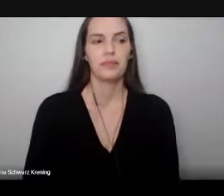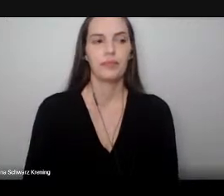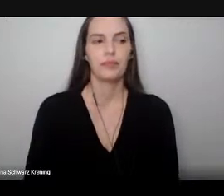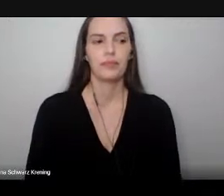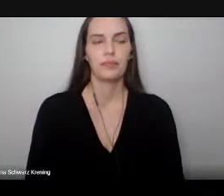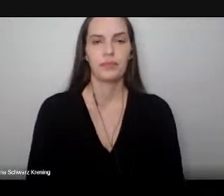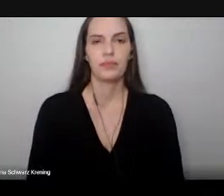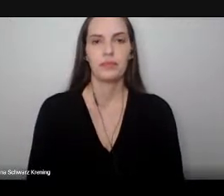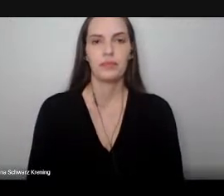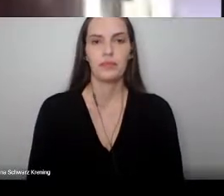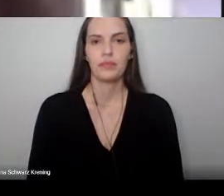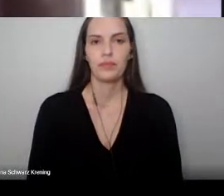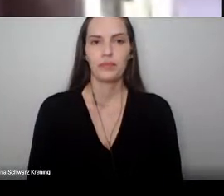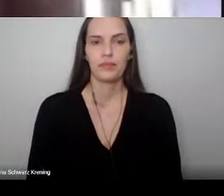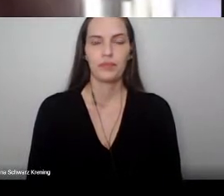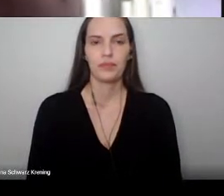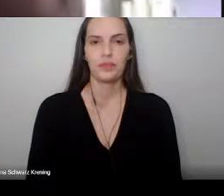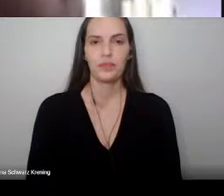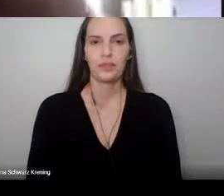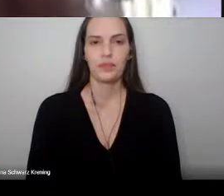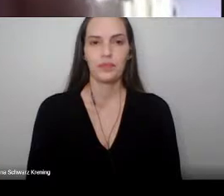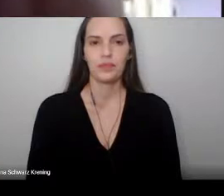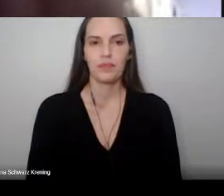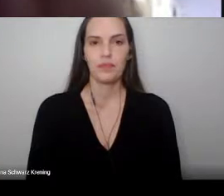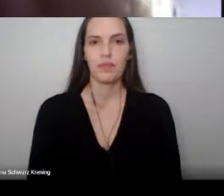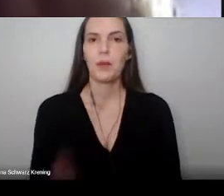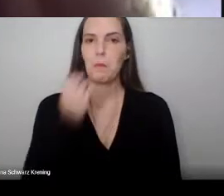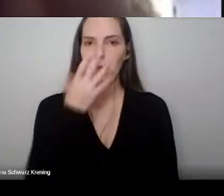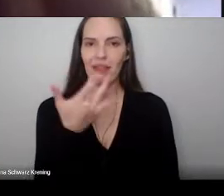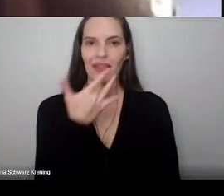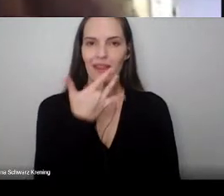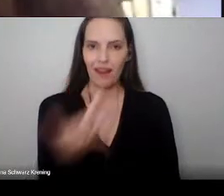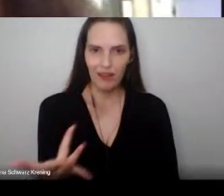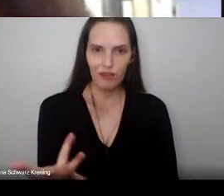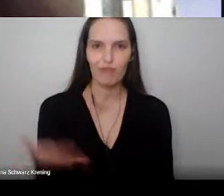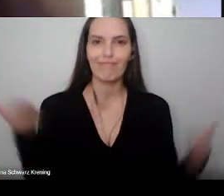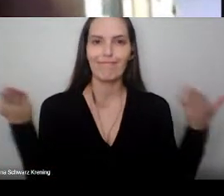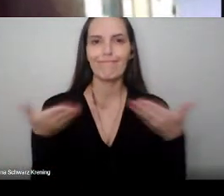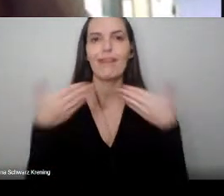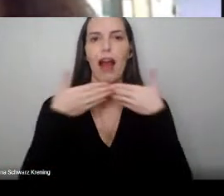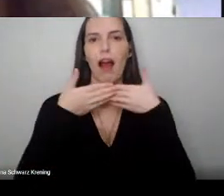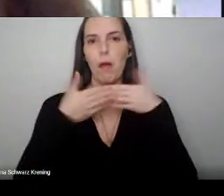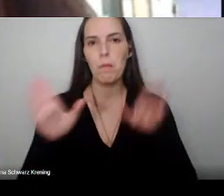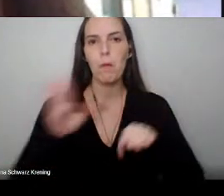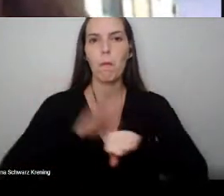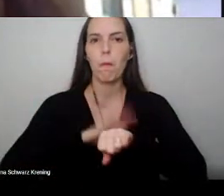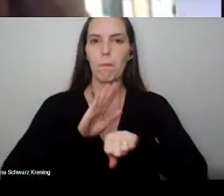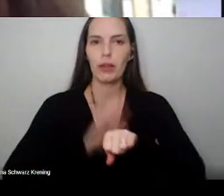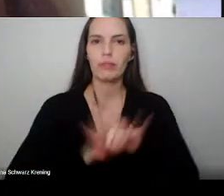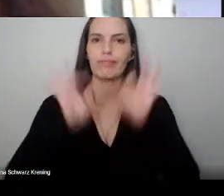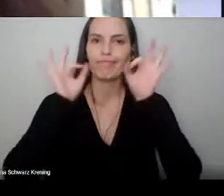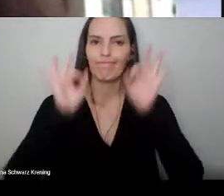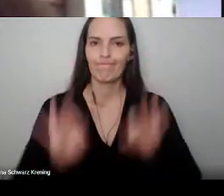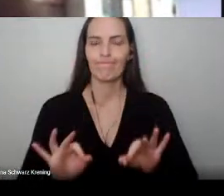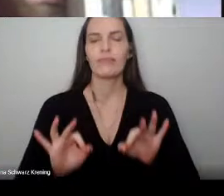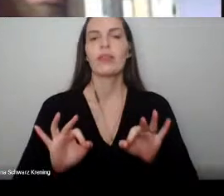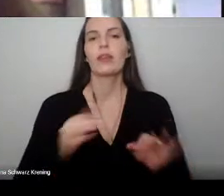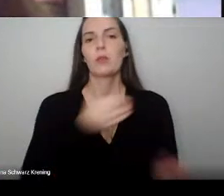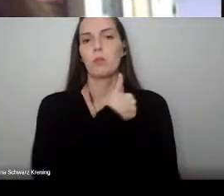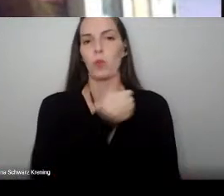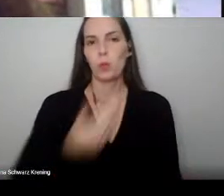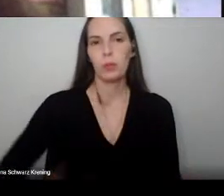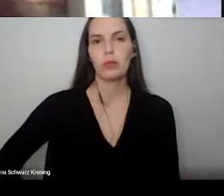Boa tarde. Declaro aberta a sessão solene pública por videoconferência